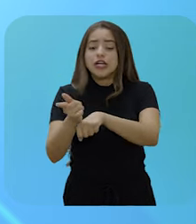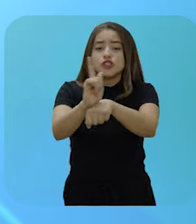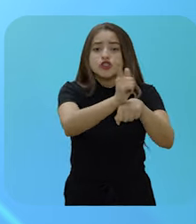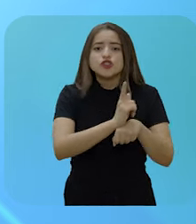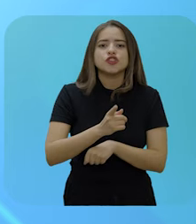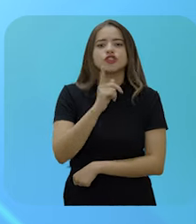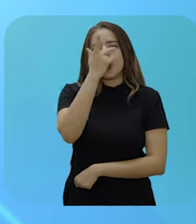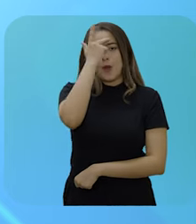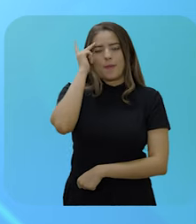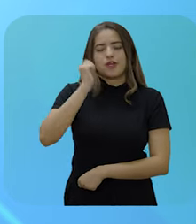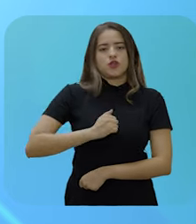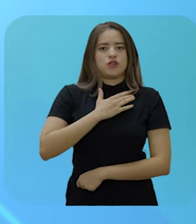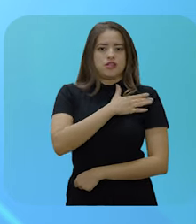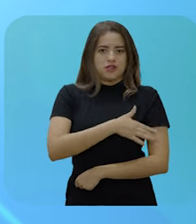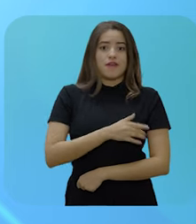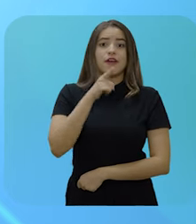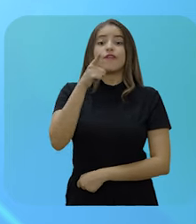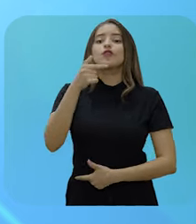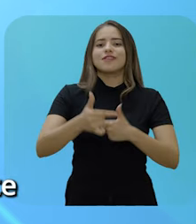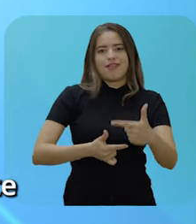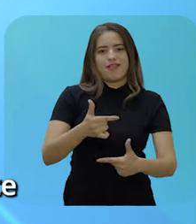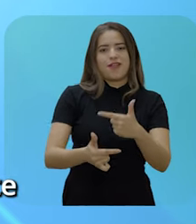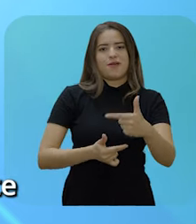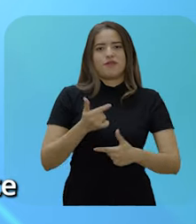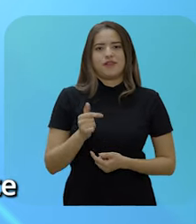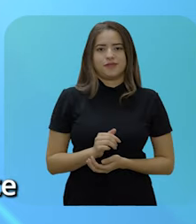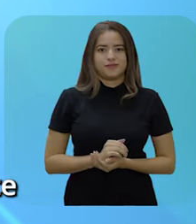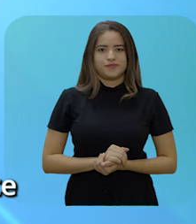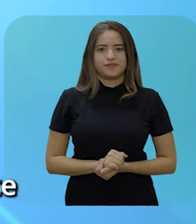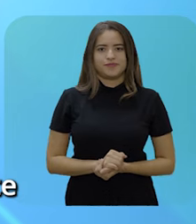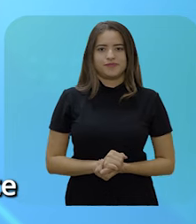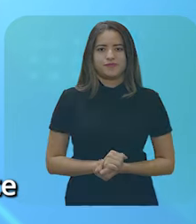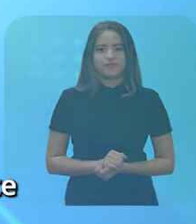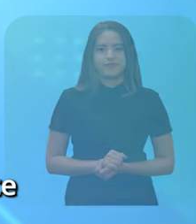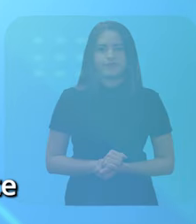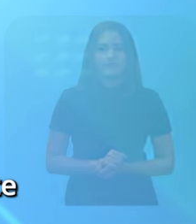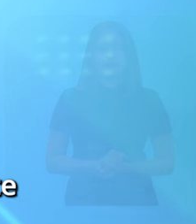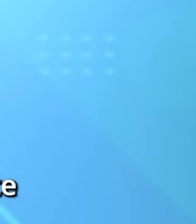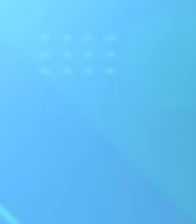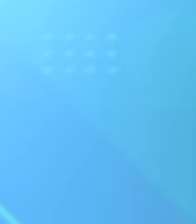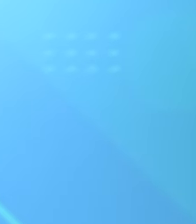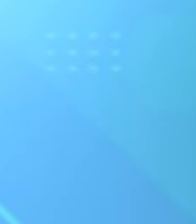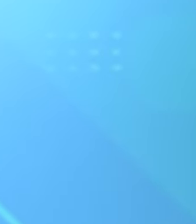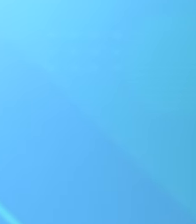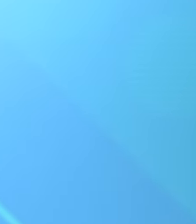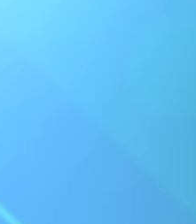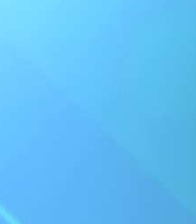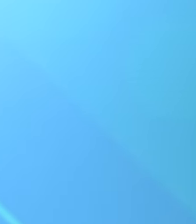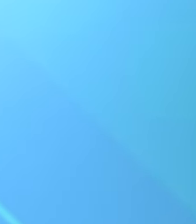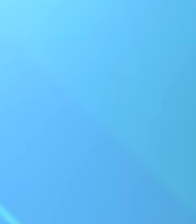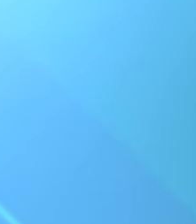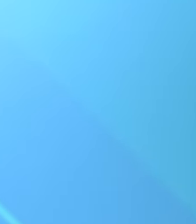servidor fará juiz ao benefício de aposentadoria no momento em que cumprir, cumulativamente, todos os